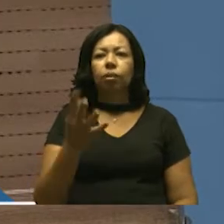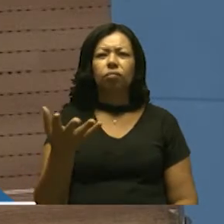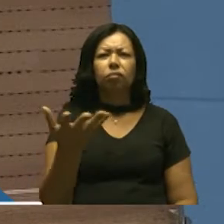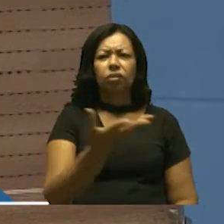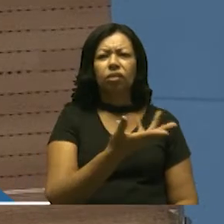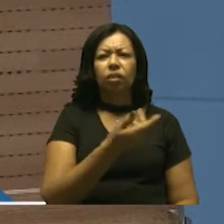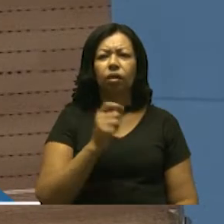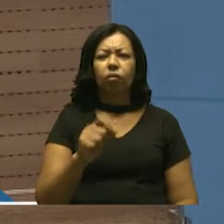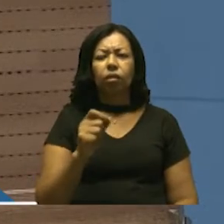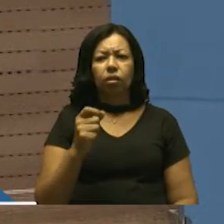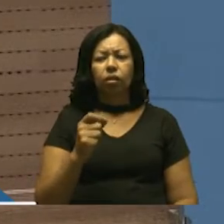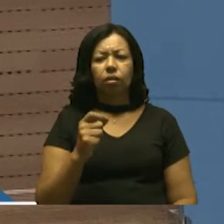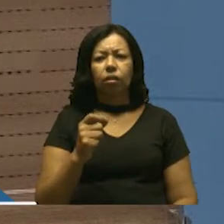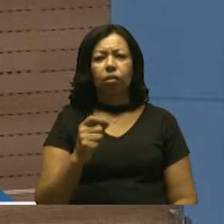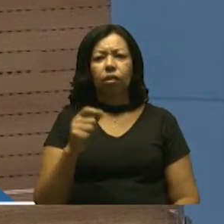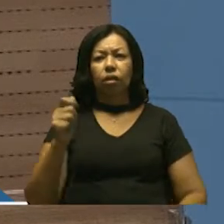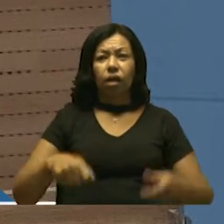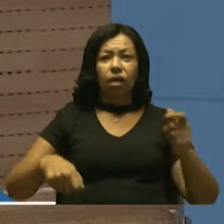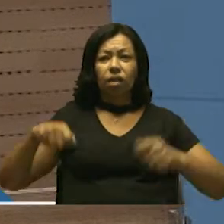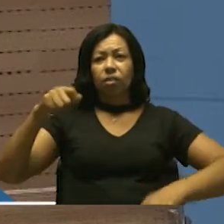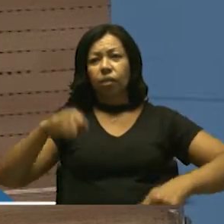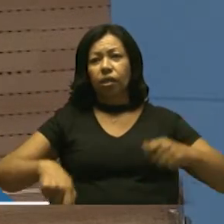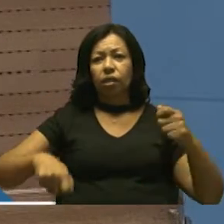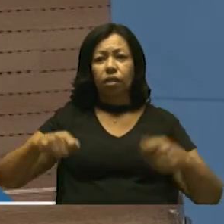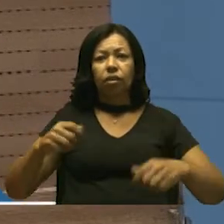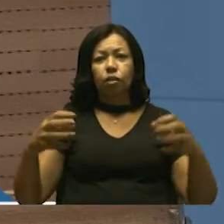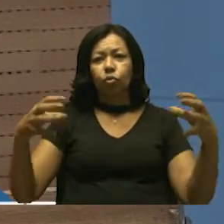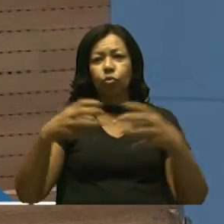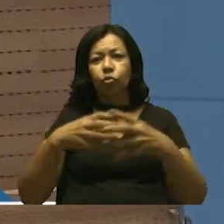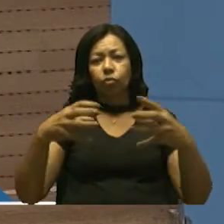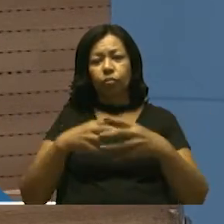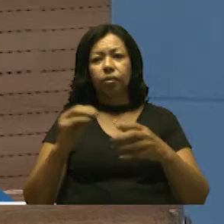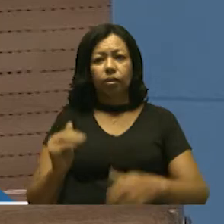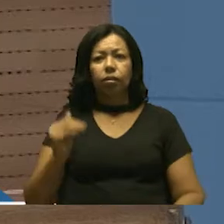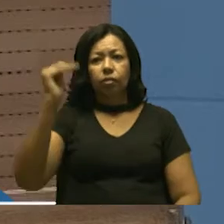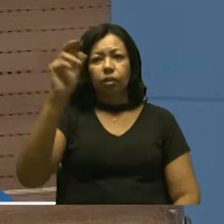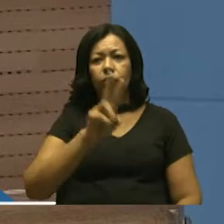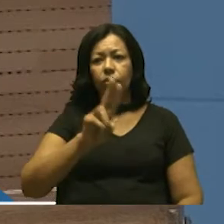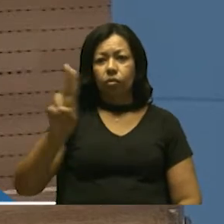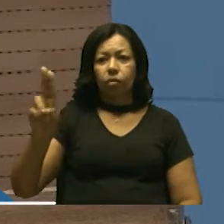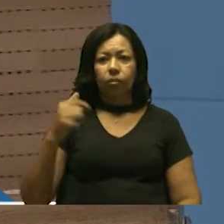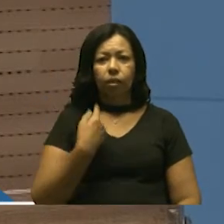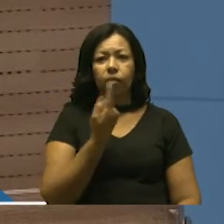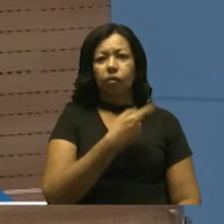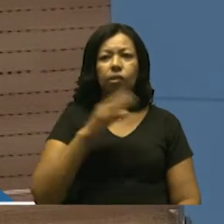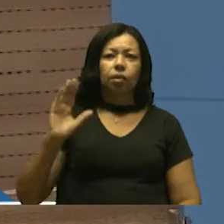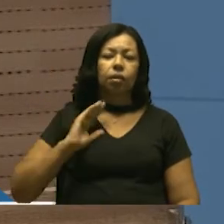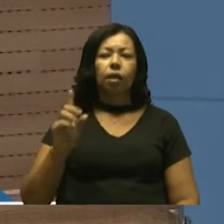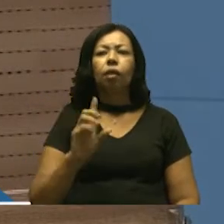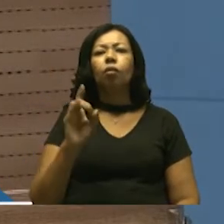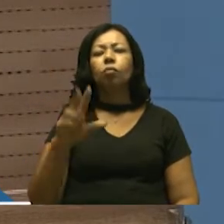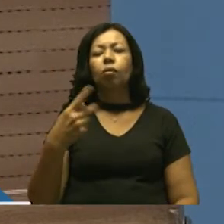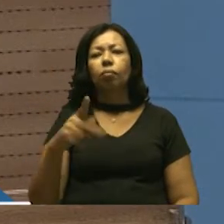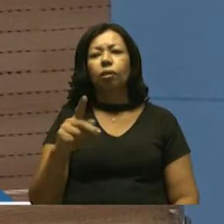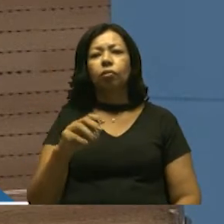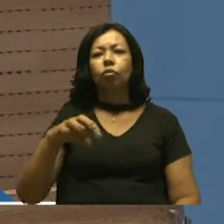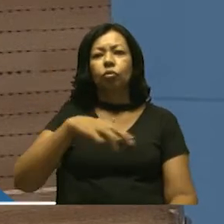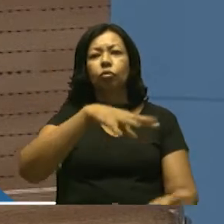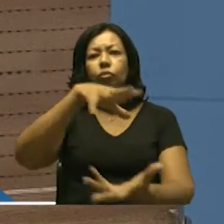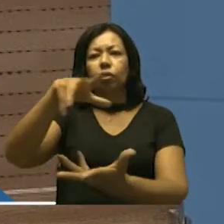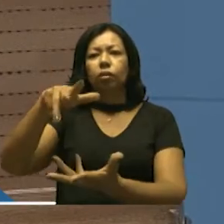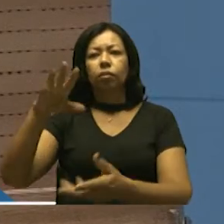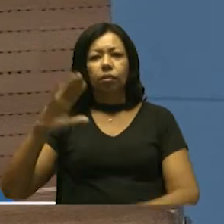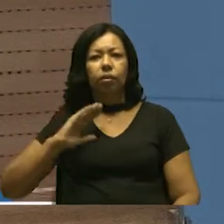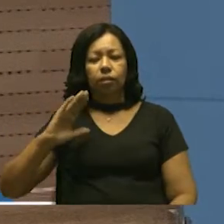que as nossas bandas, os nossos grupos, enaltecem o nome do nosso município, não só na questão geográfica do